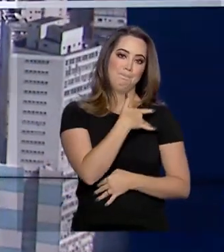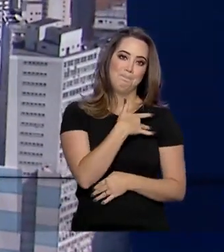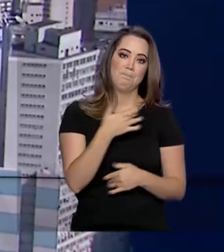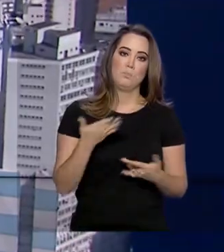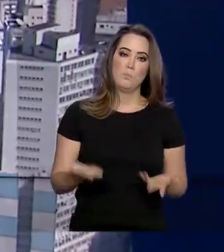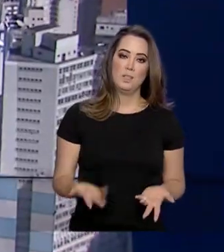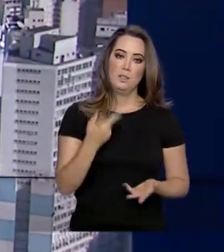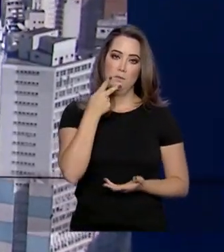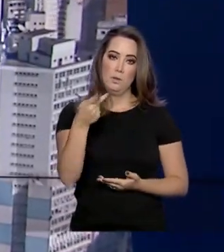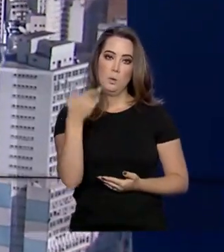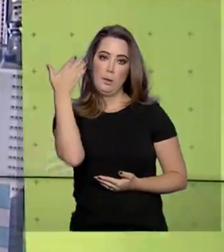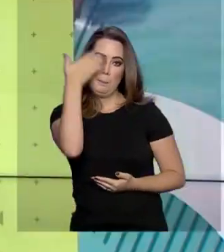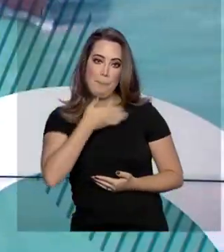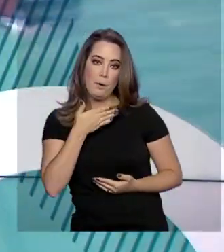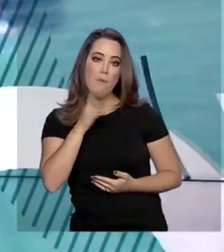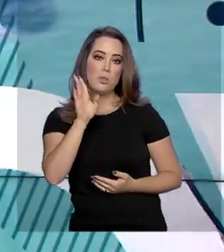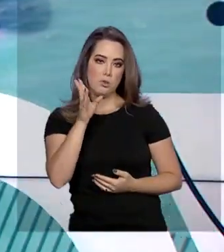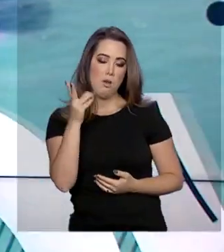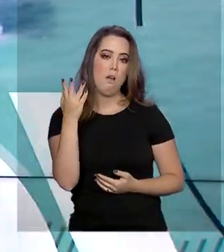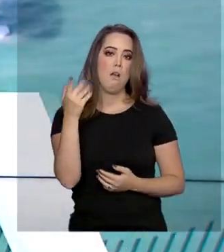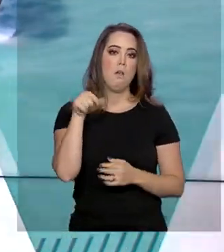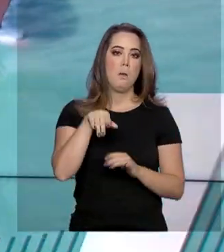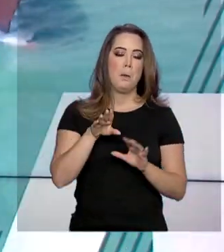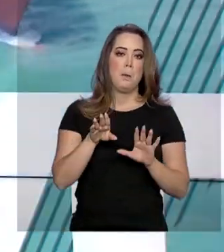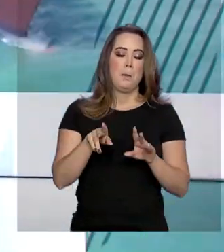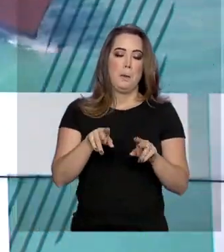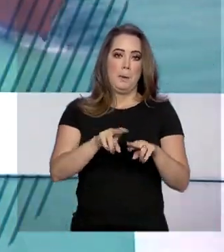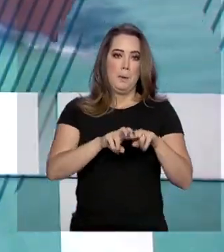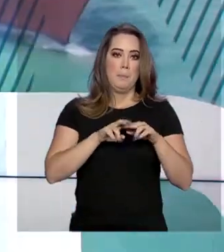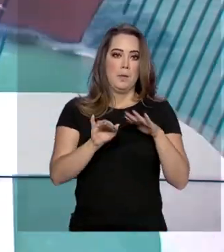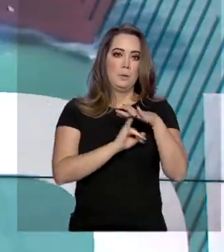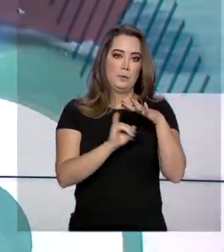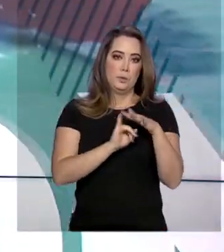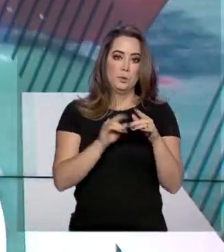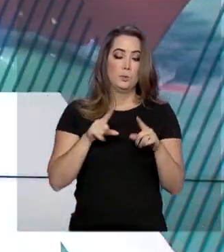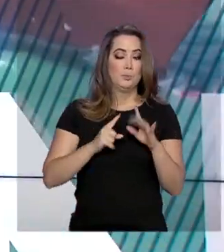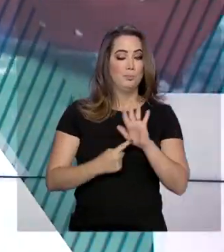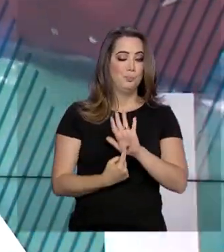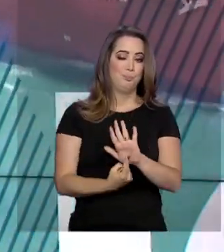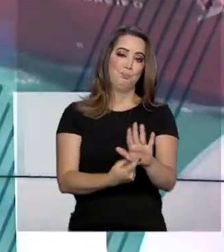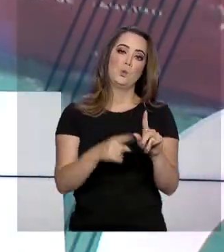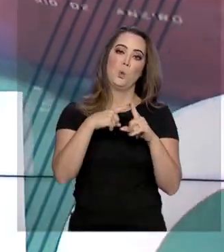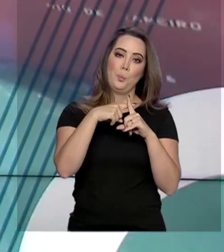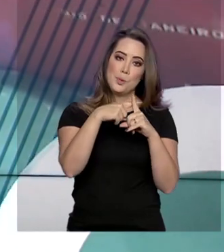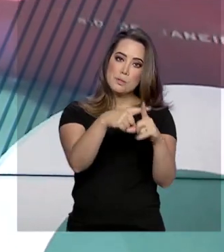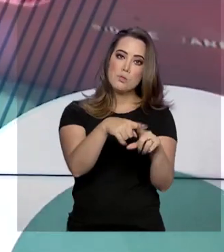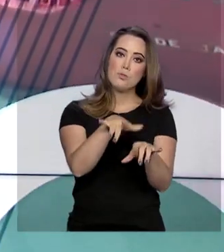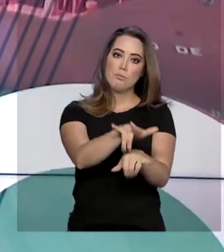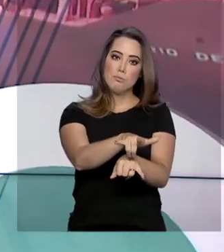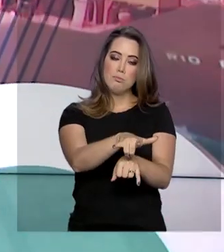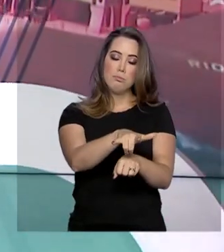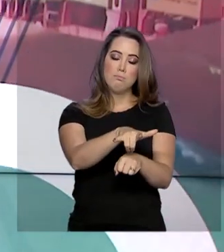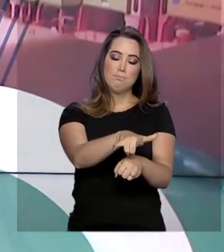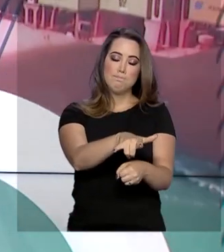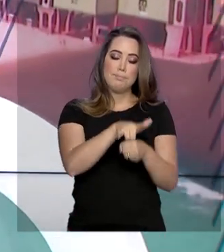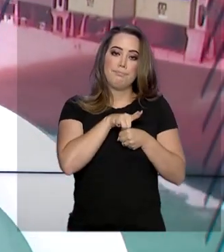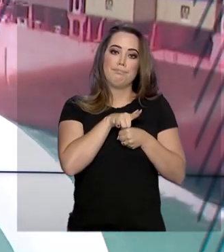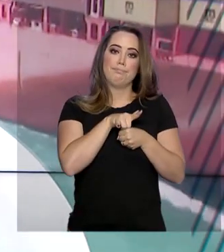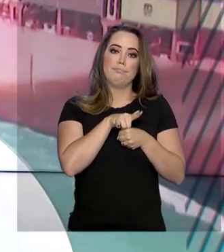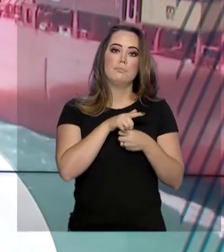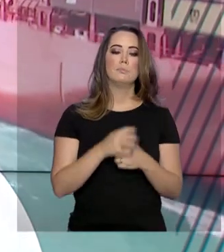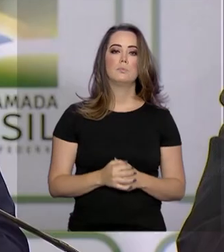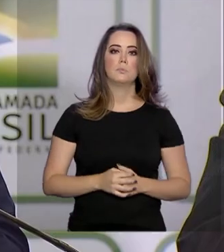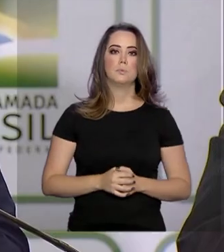contraprova do teste feita pelo Instituto Adolfo Lutz deu resultado positivo. O ministro procurou tranquilizar a população.